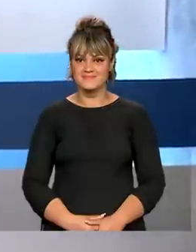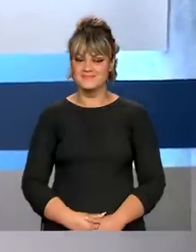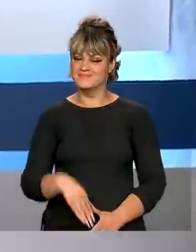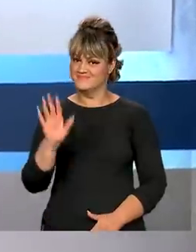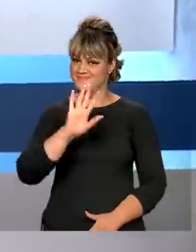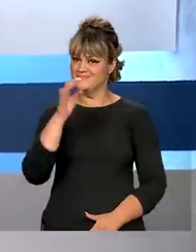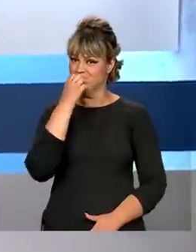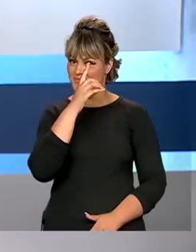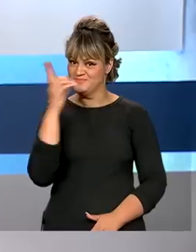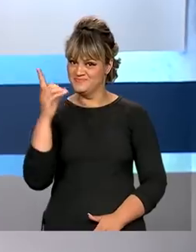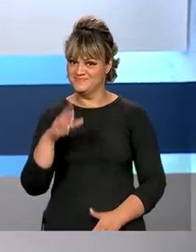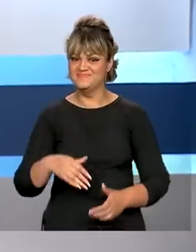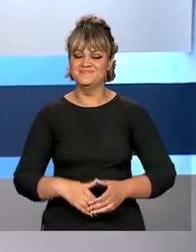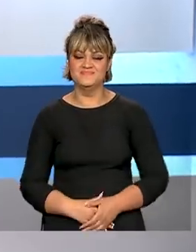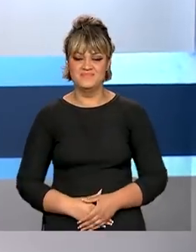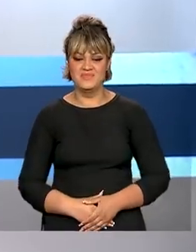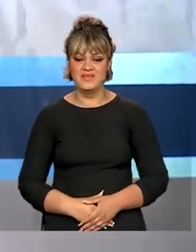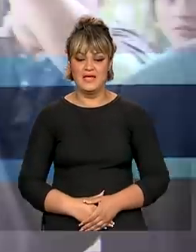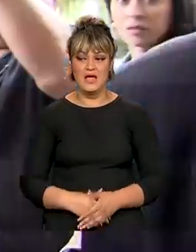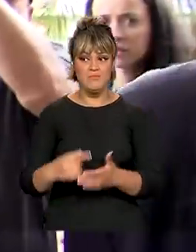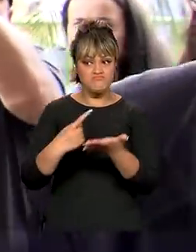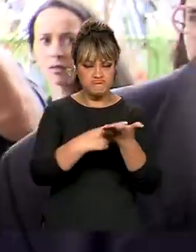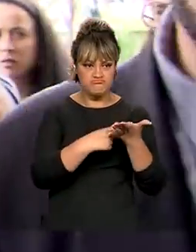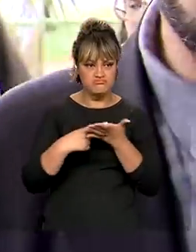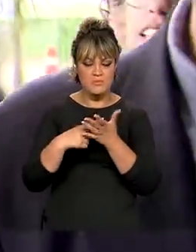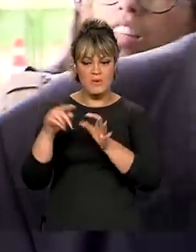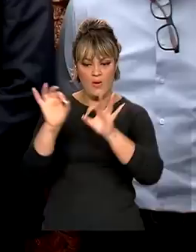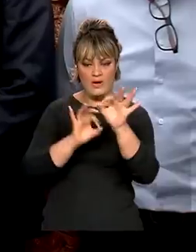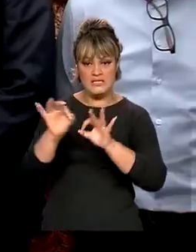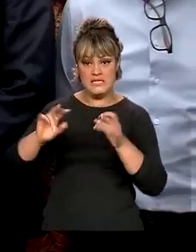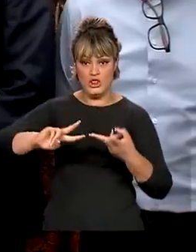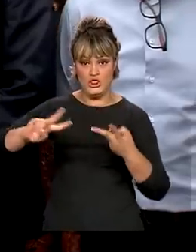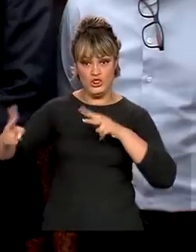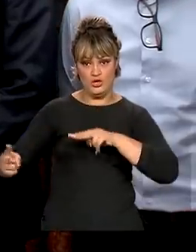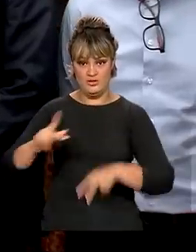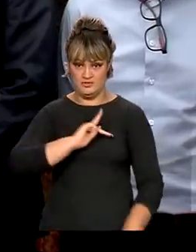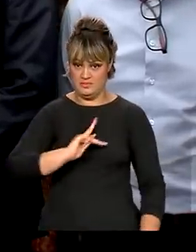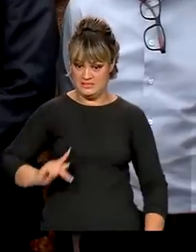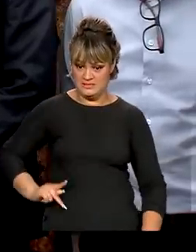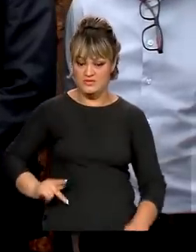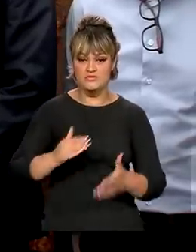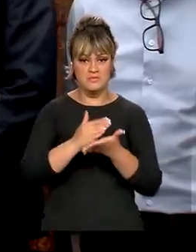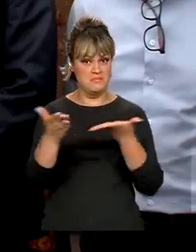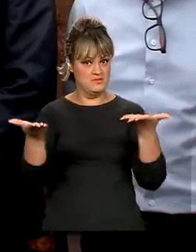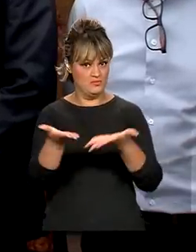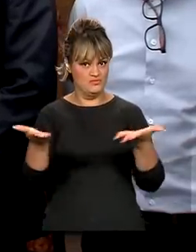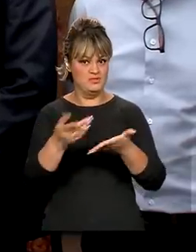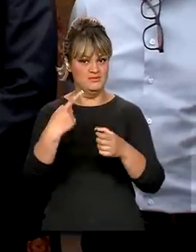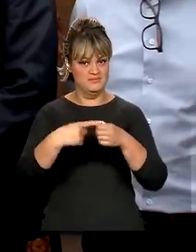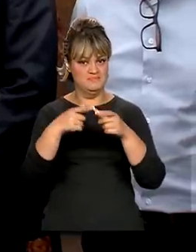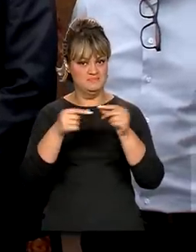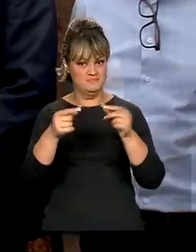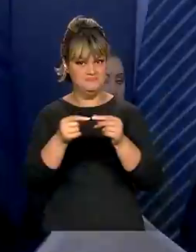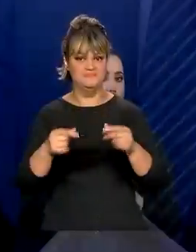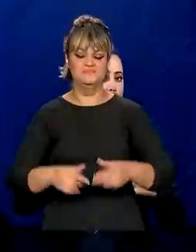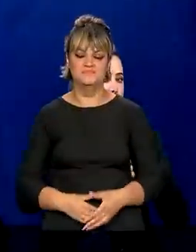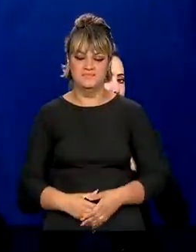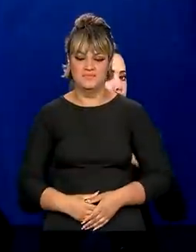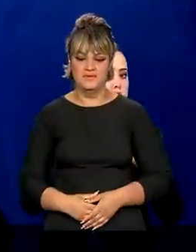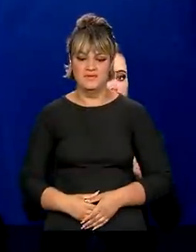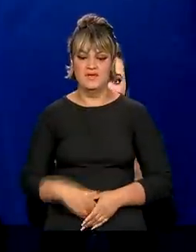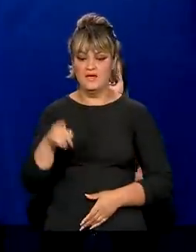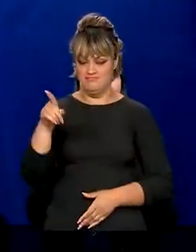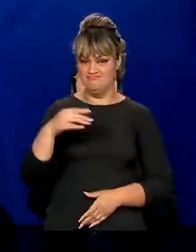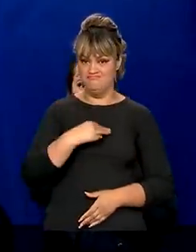Olá, bom dia. Trabalhos da equipe de transição do governo eleito começam hoje em Brasília. Em